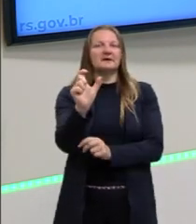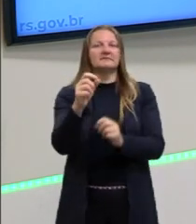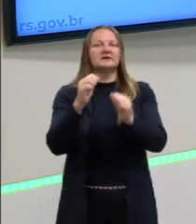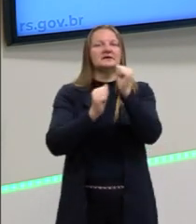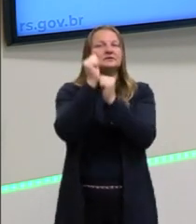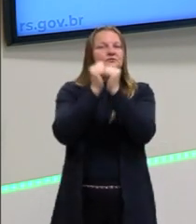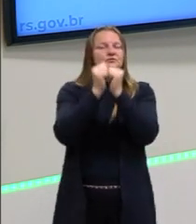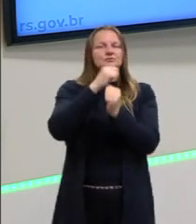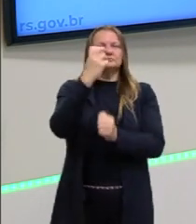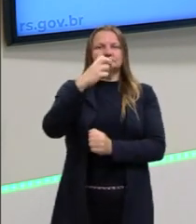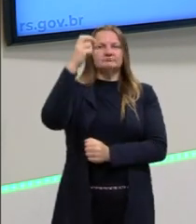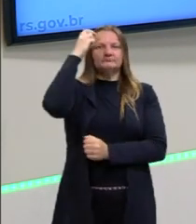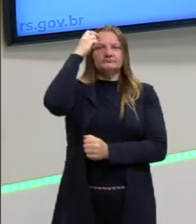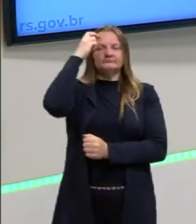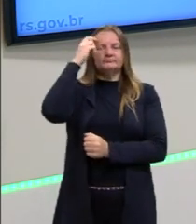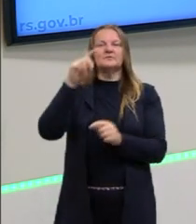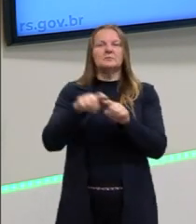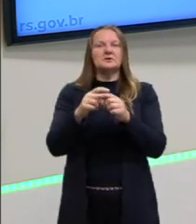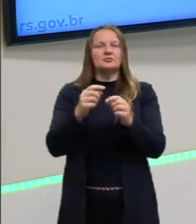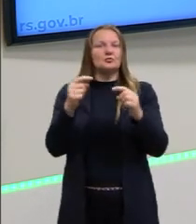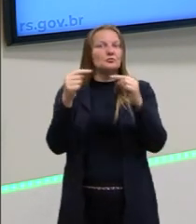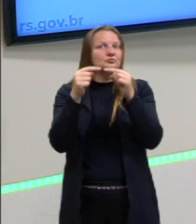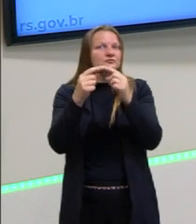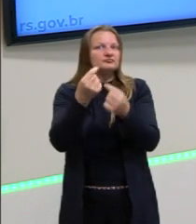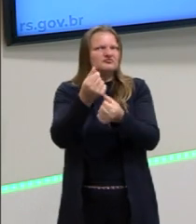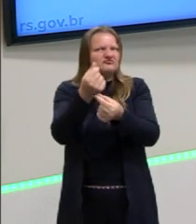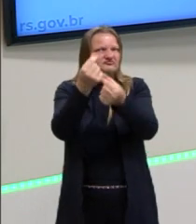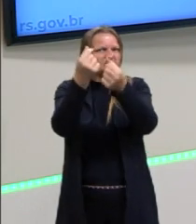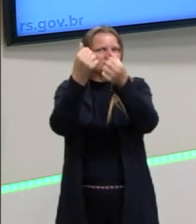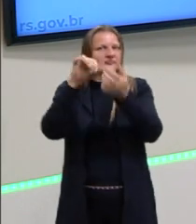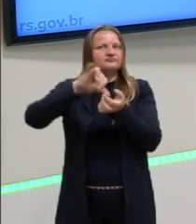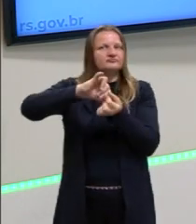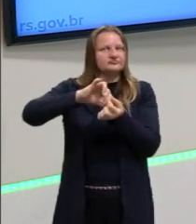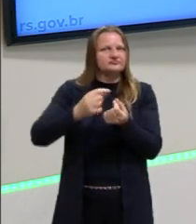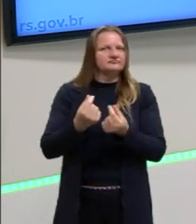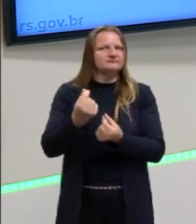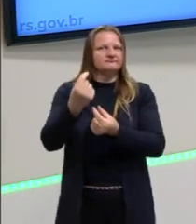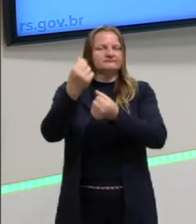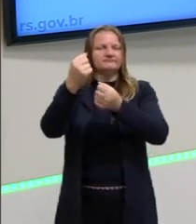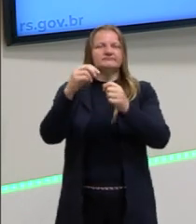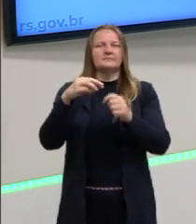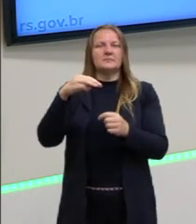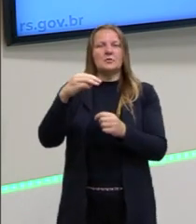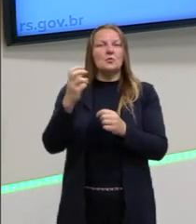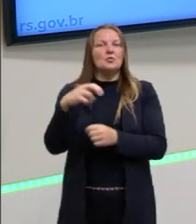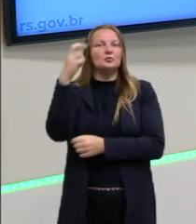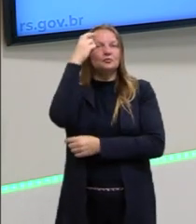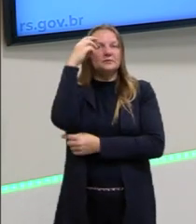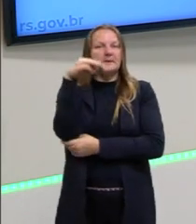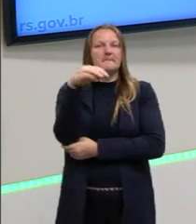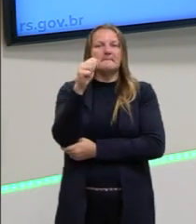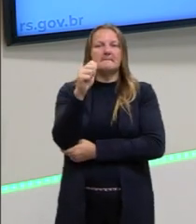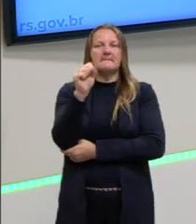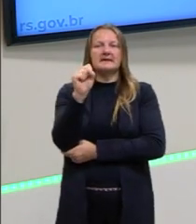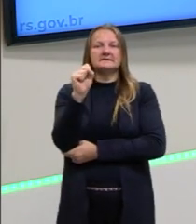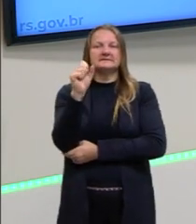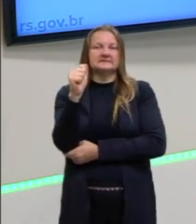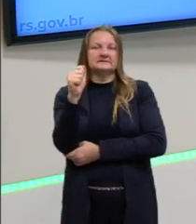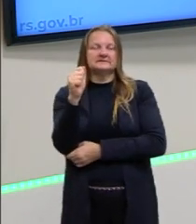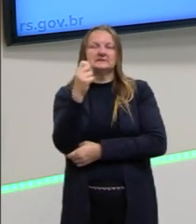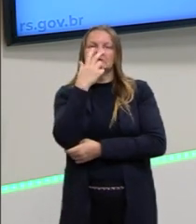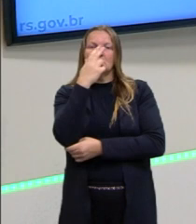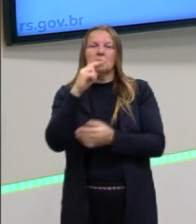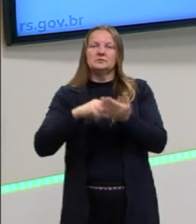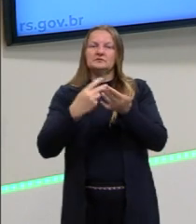econômica da cultura, e a cultura de massa quer produzir essa homogeneidade nas